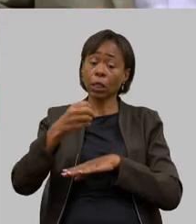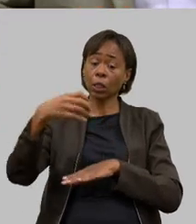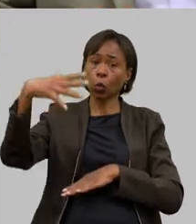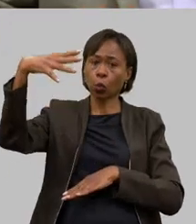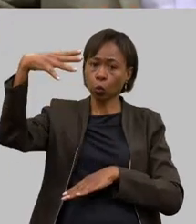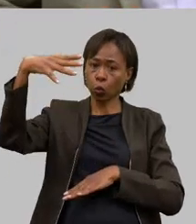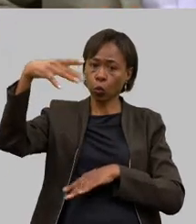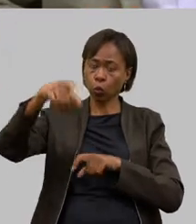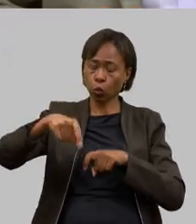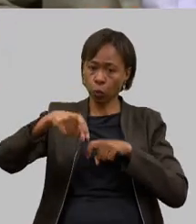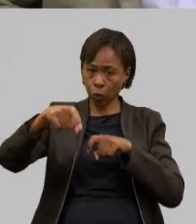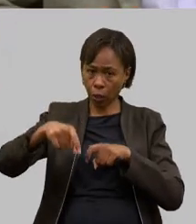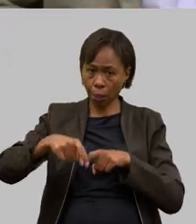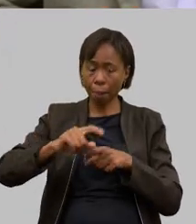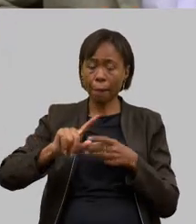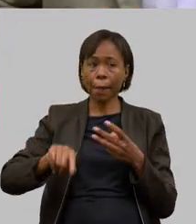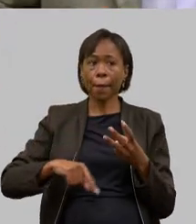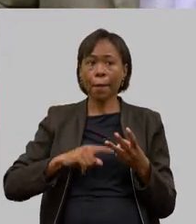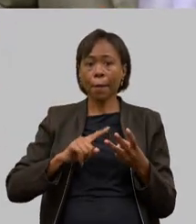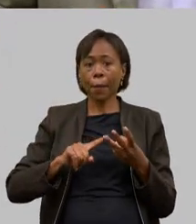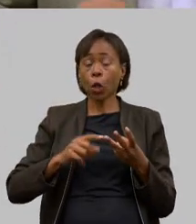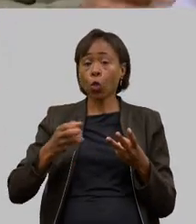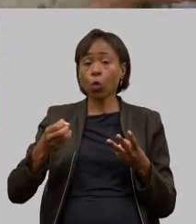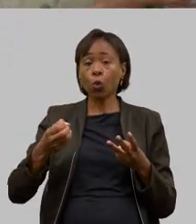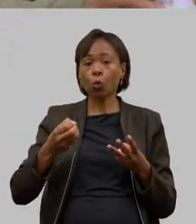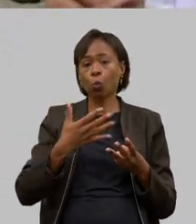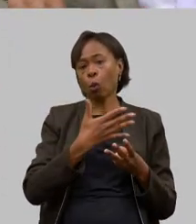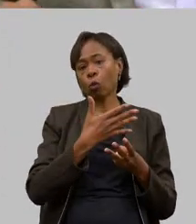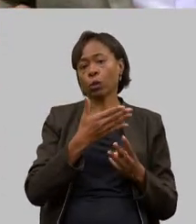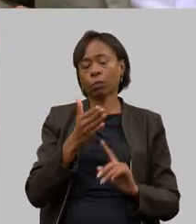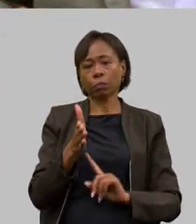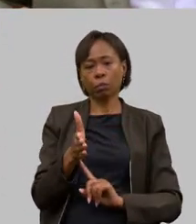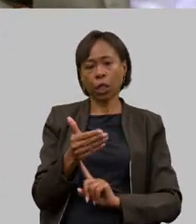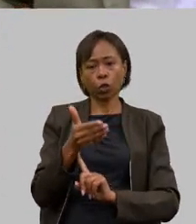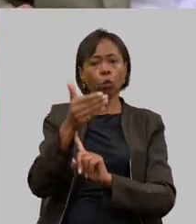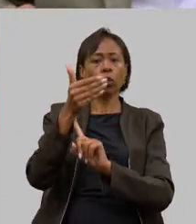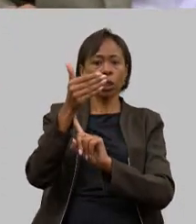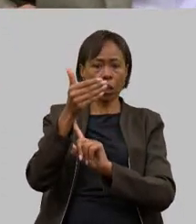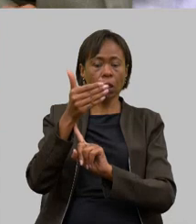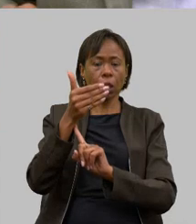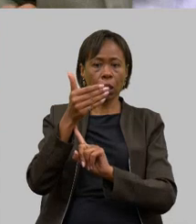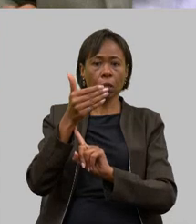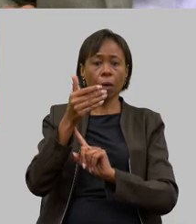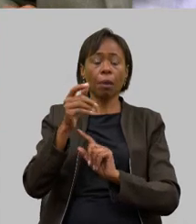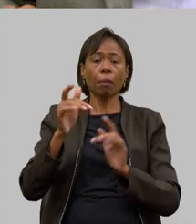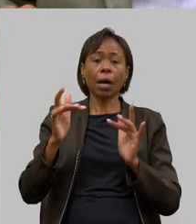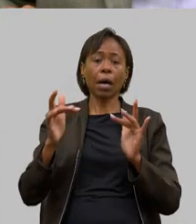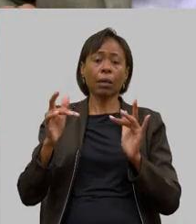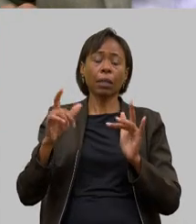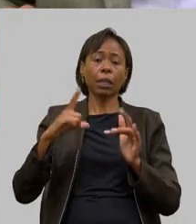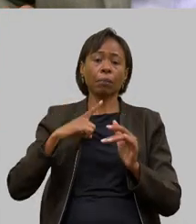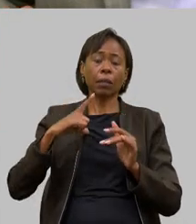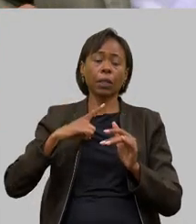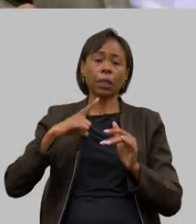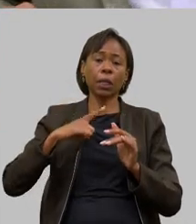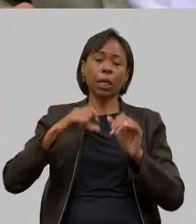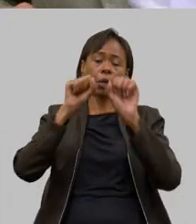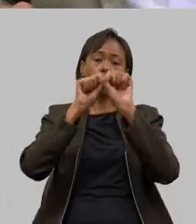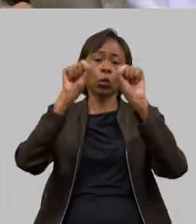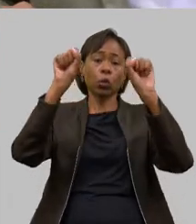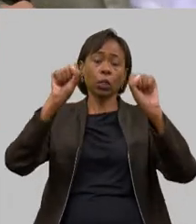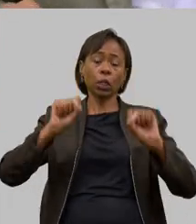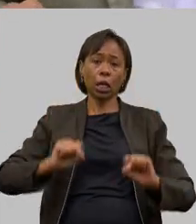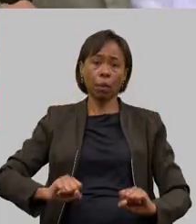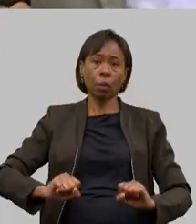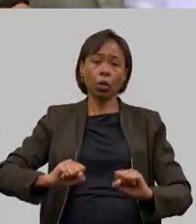apoiar a adoção de novas tecnologias na ligação dos sistemas fotovoltaicos on grid a